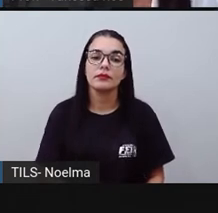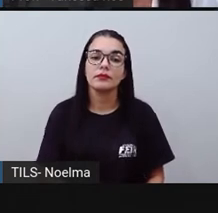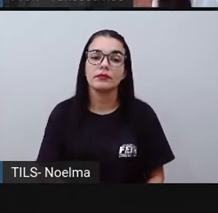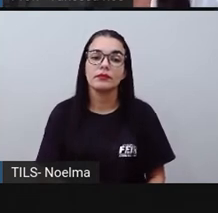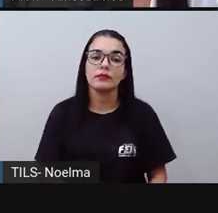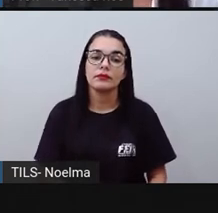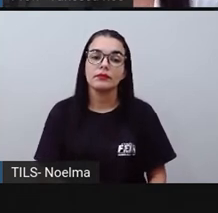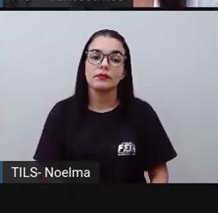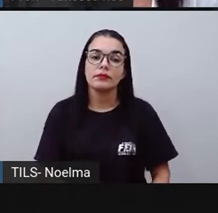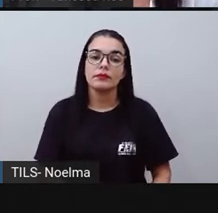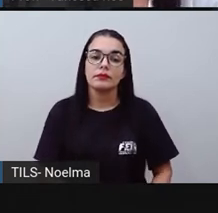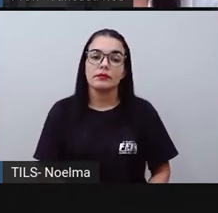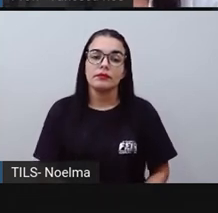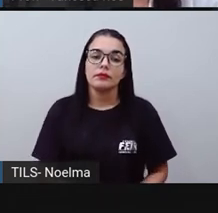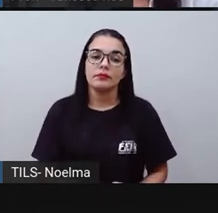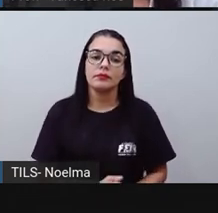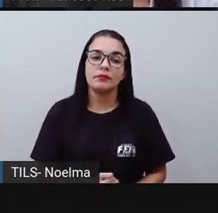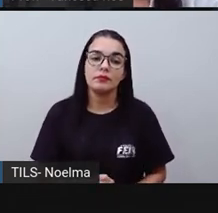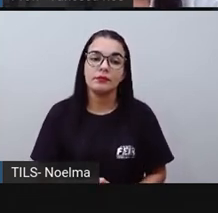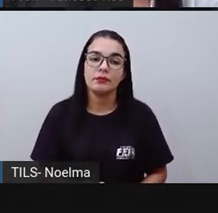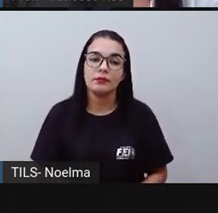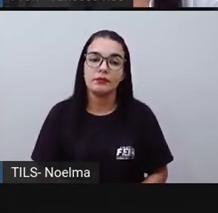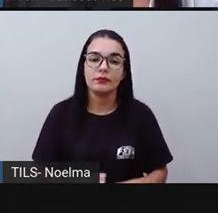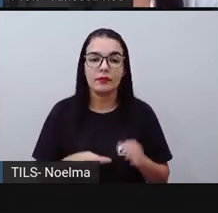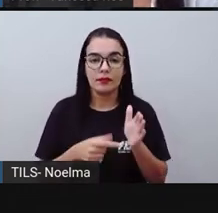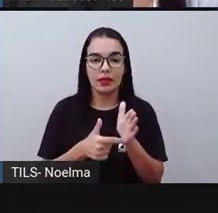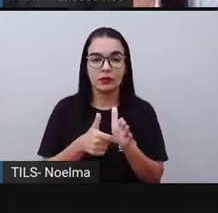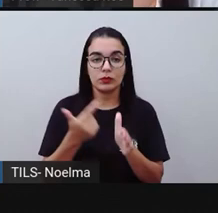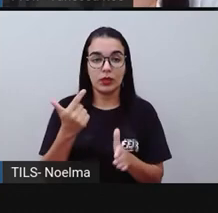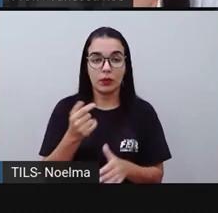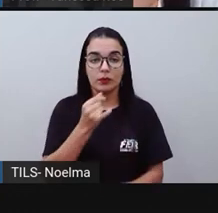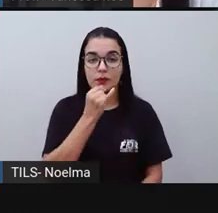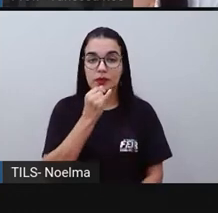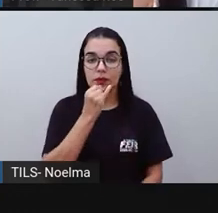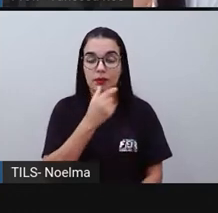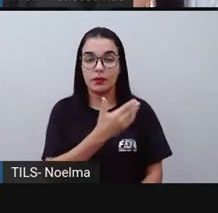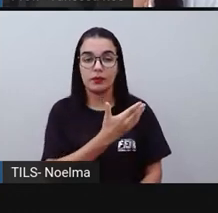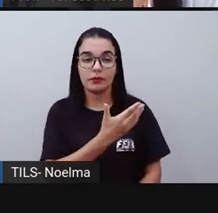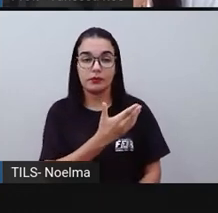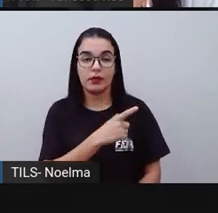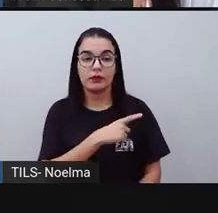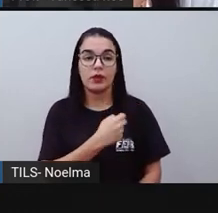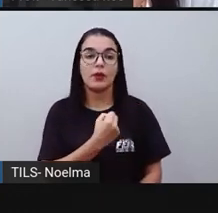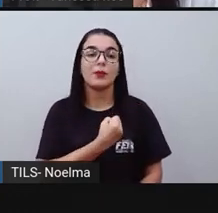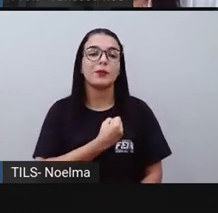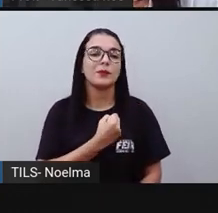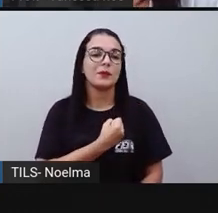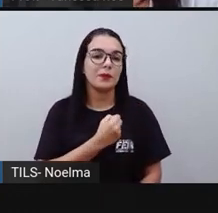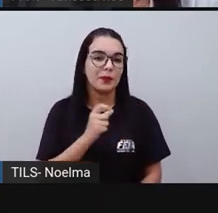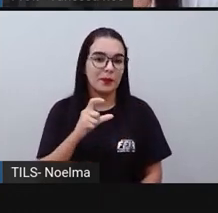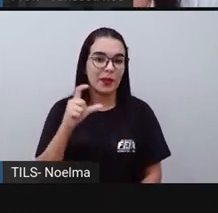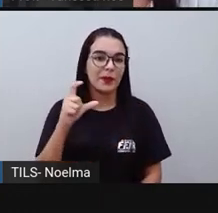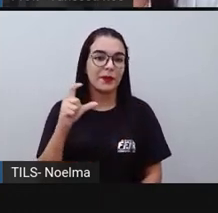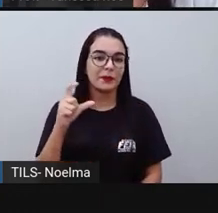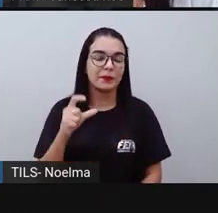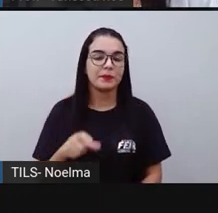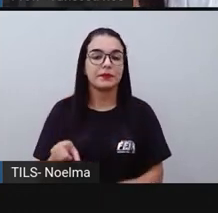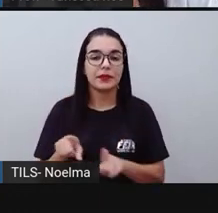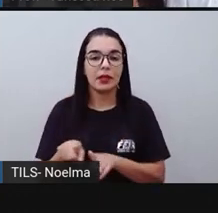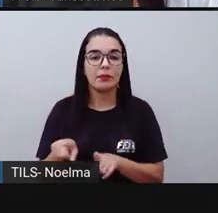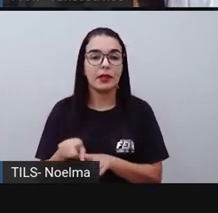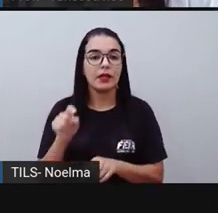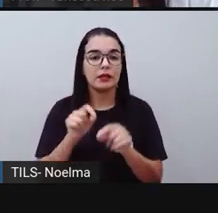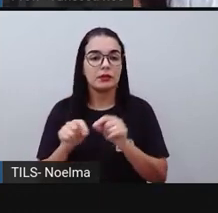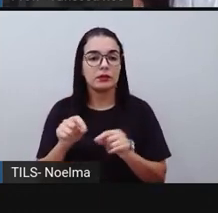Agora nós vamos observar um segundo exemplo. E a gente já percebe aqui um número maior. E neste